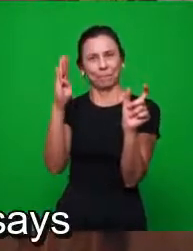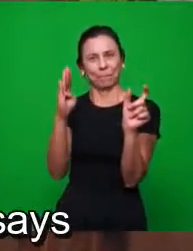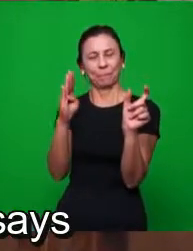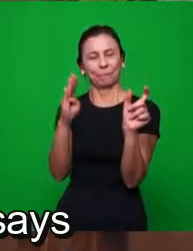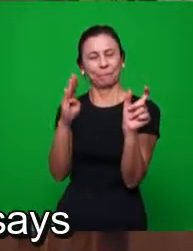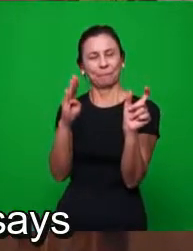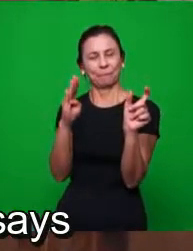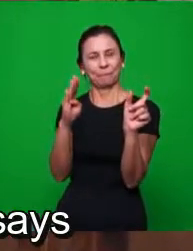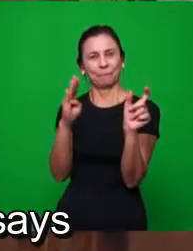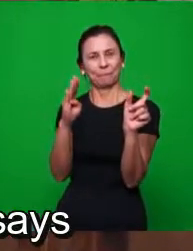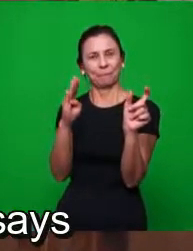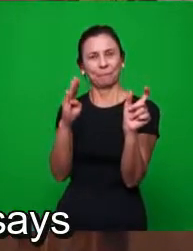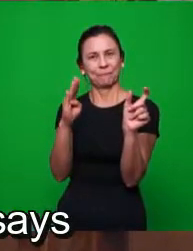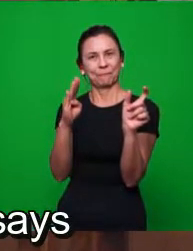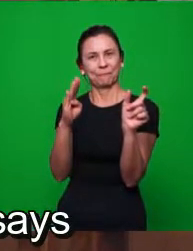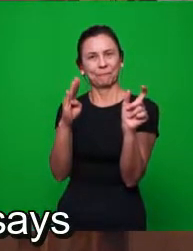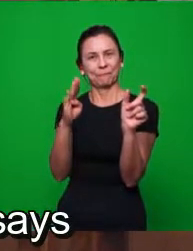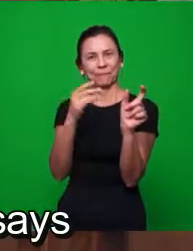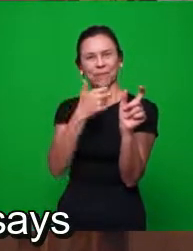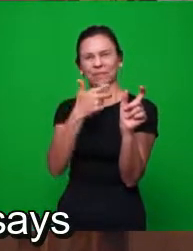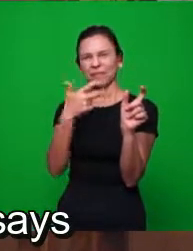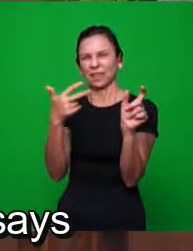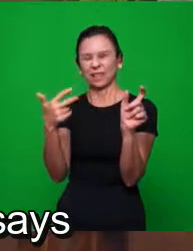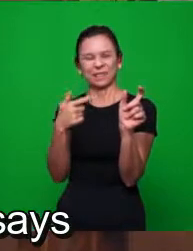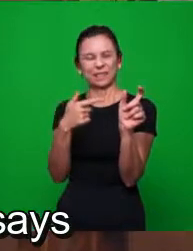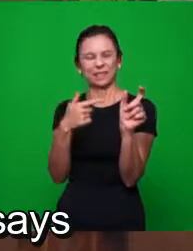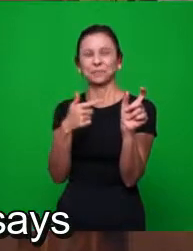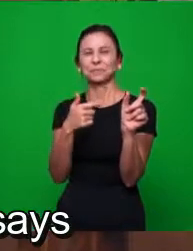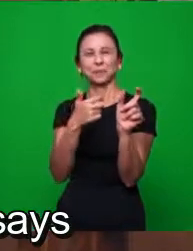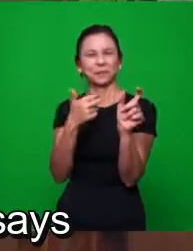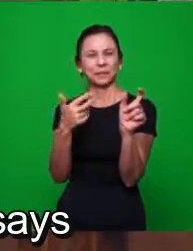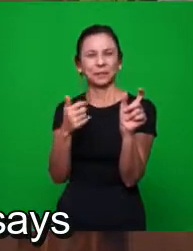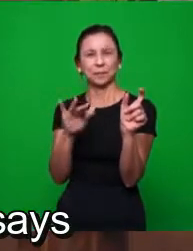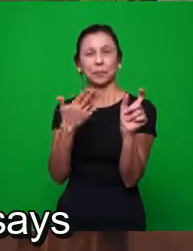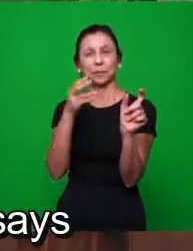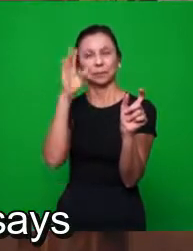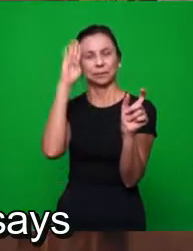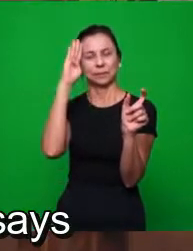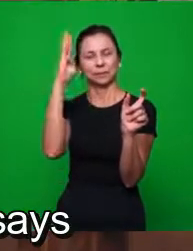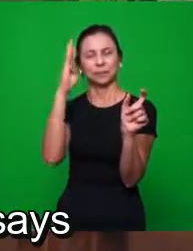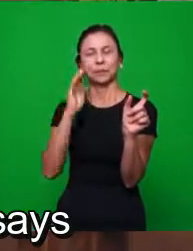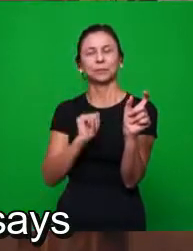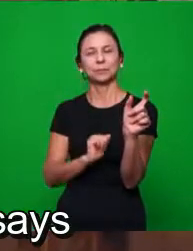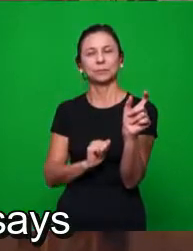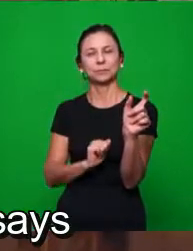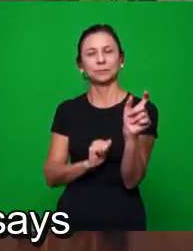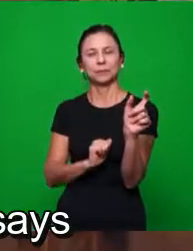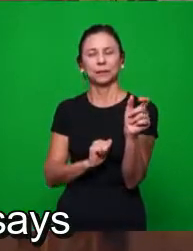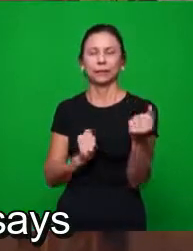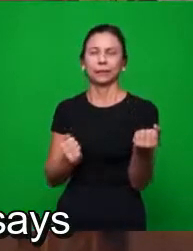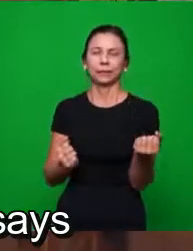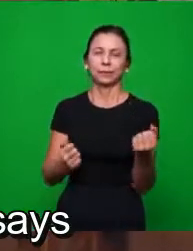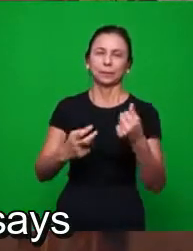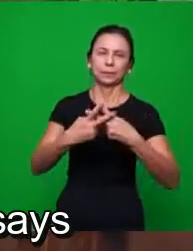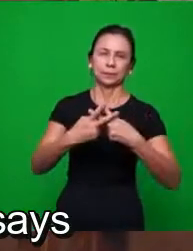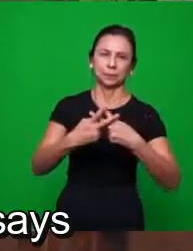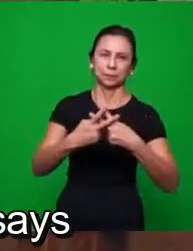muito. Foi... Tem muitas outras. Tem muitos ali. Fala em prisão,